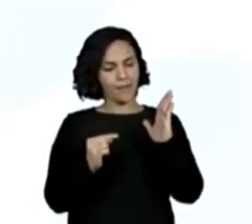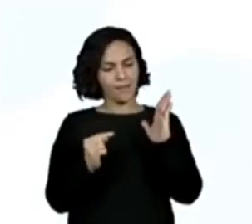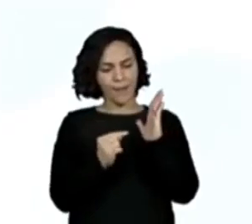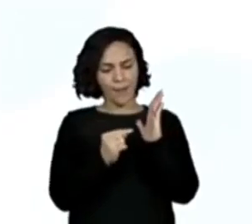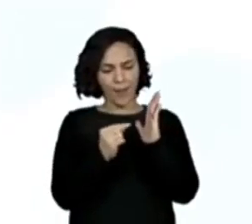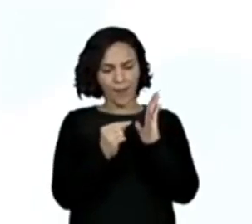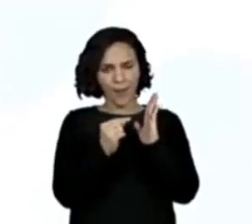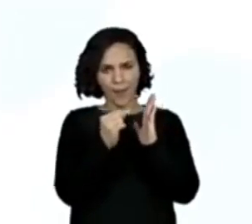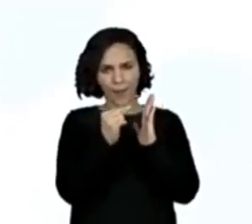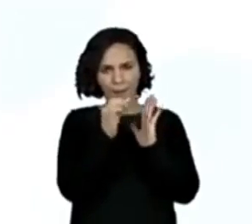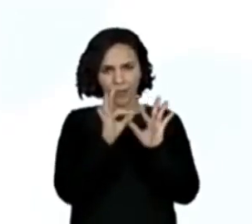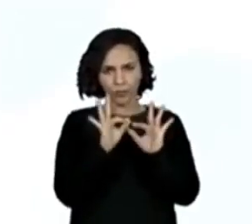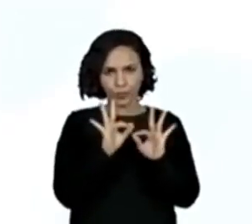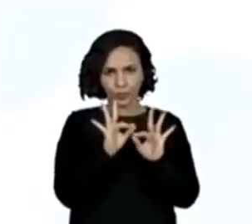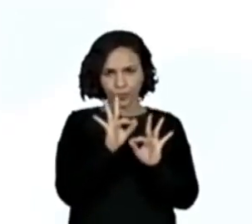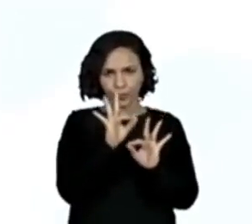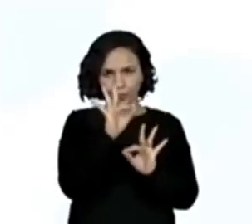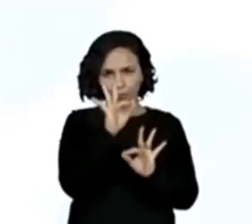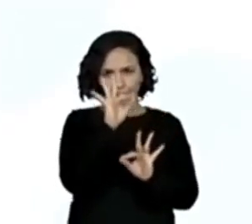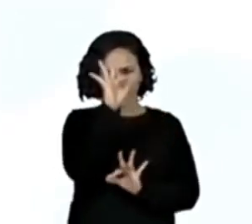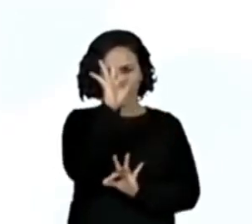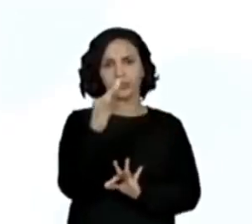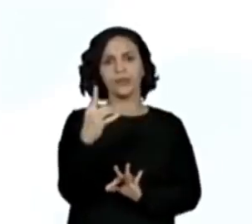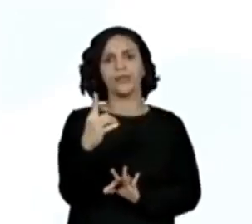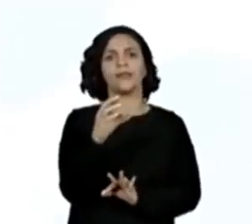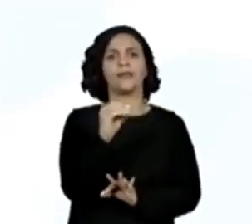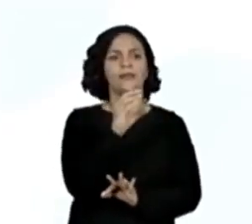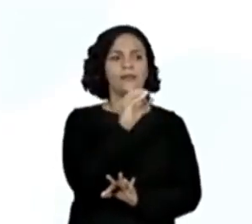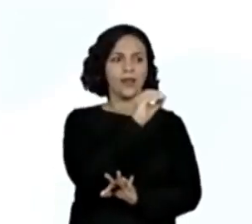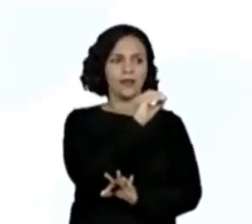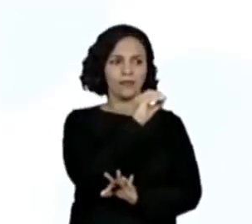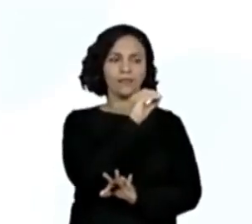Ajuda para a gente poder saber?